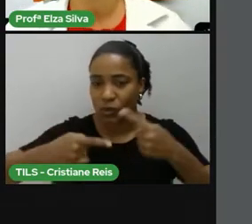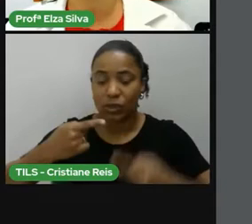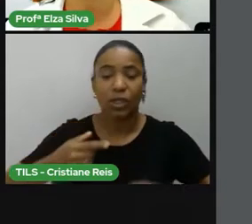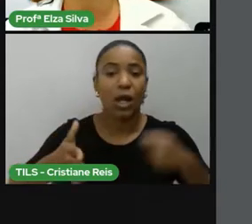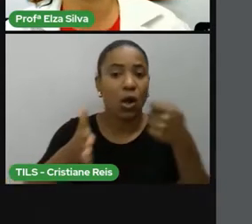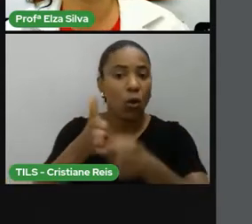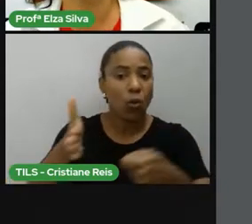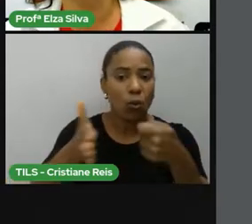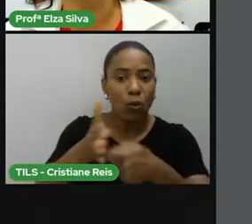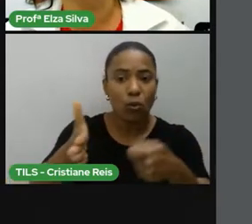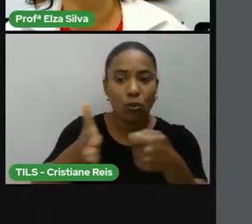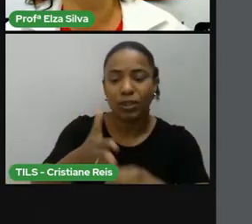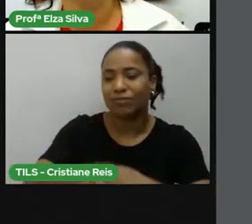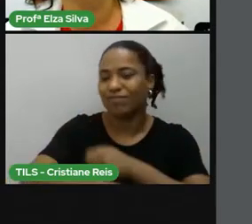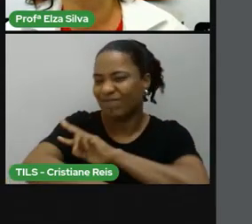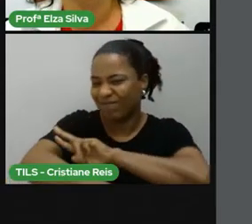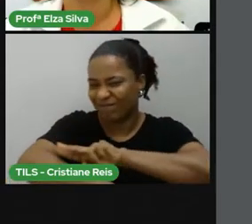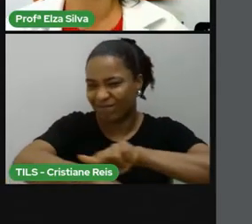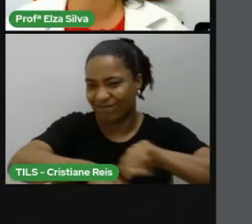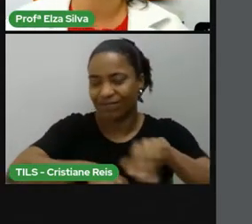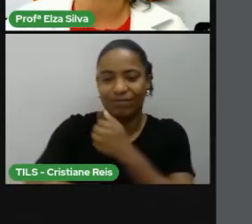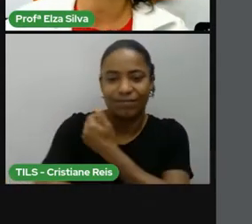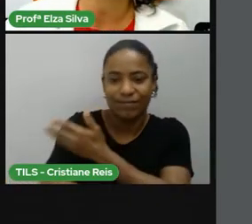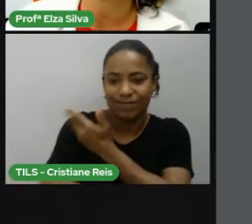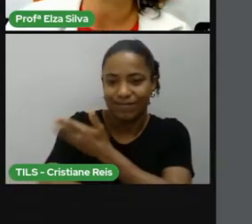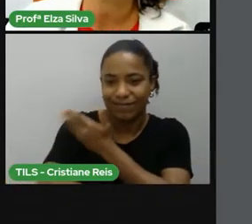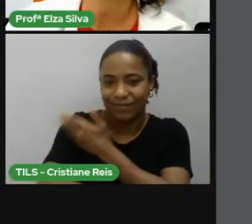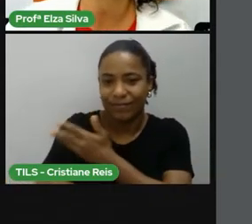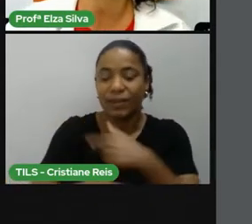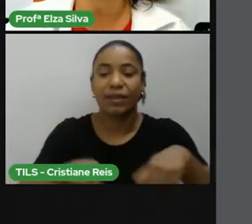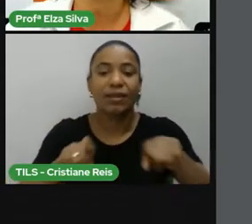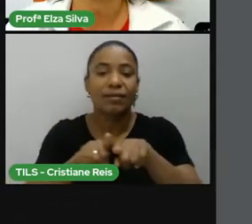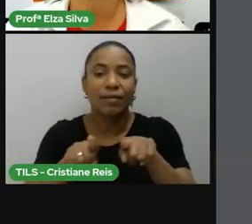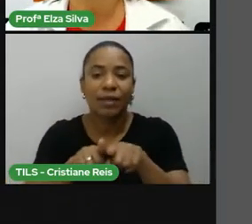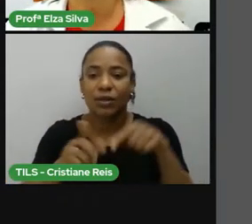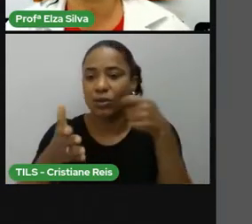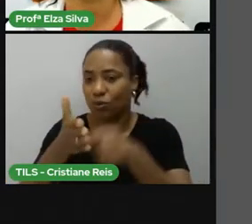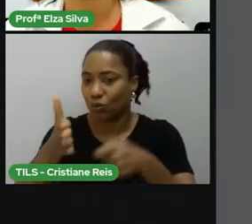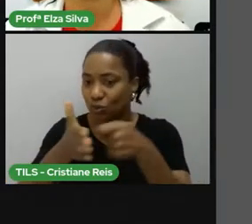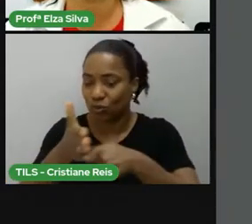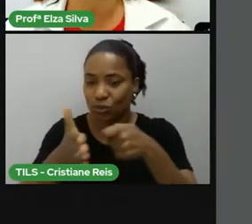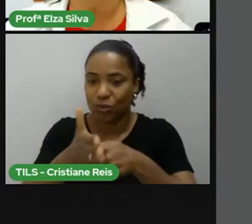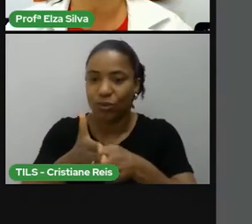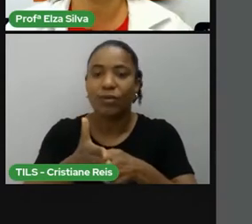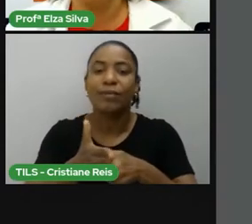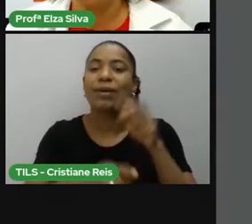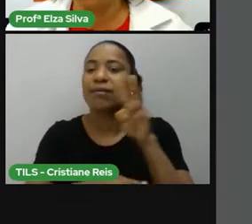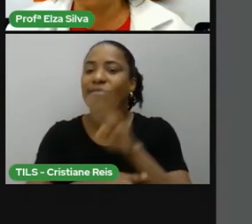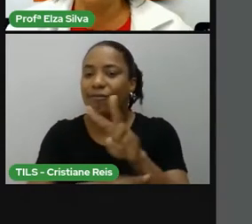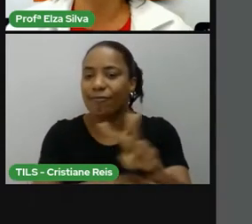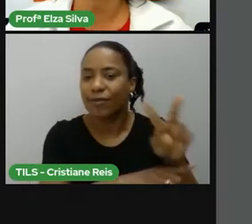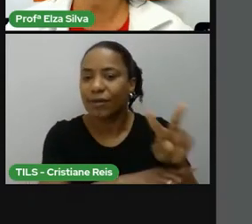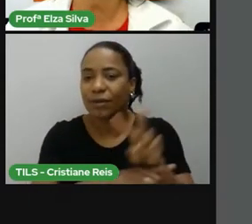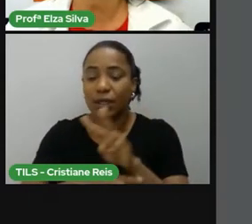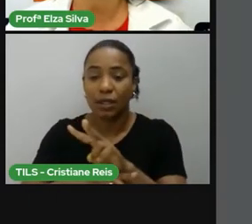nos Estados Unidos. E lutou também em defesa da igualdade social.